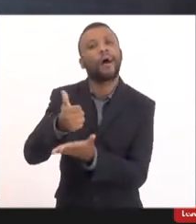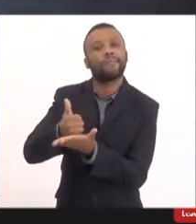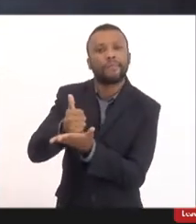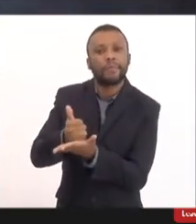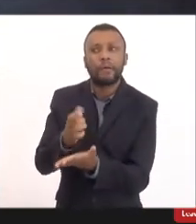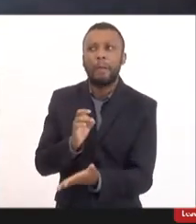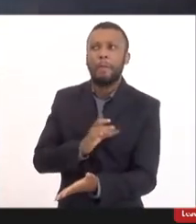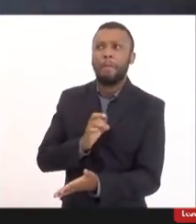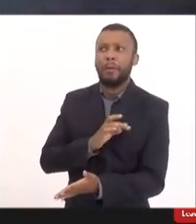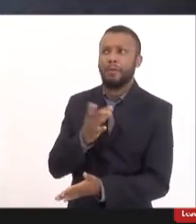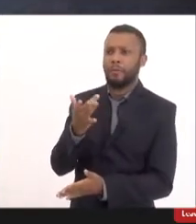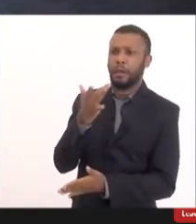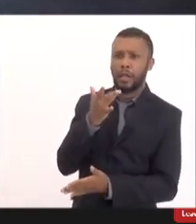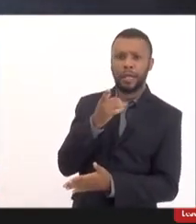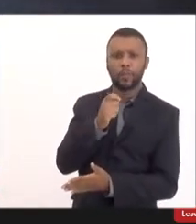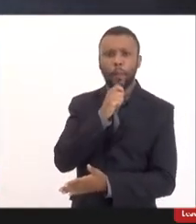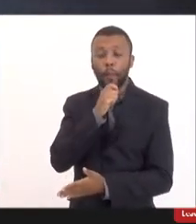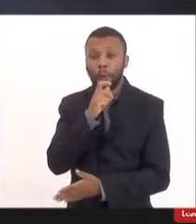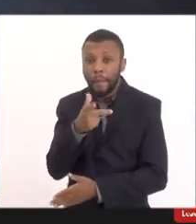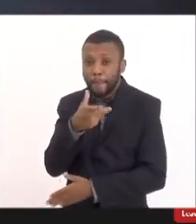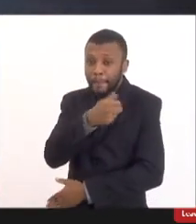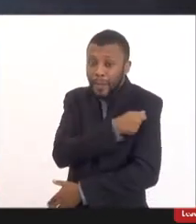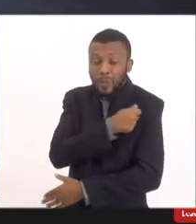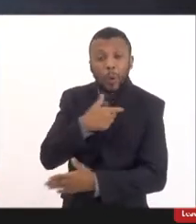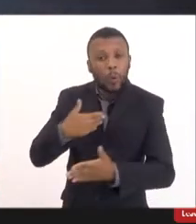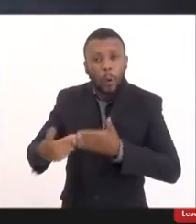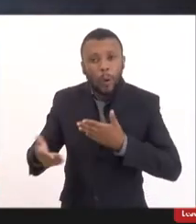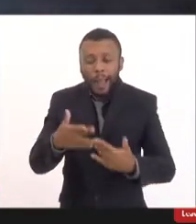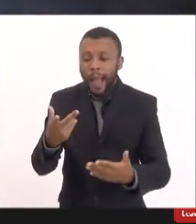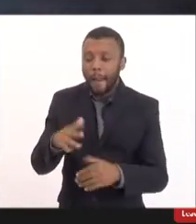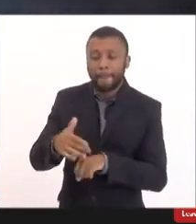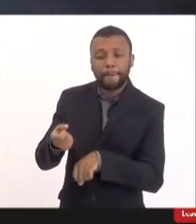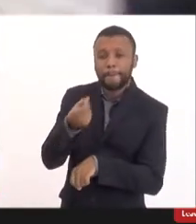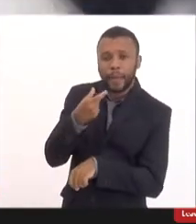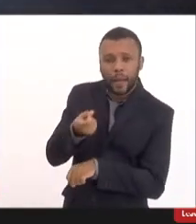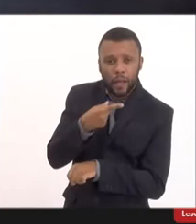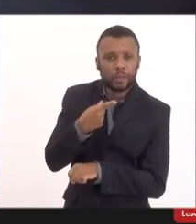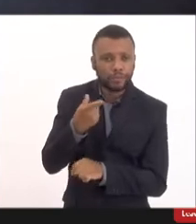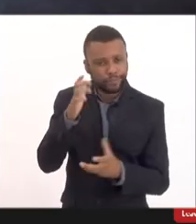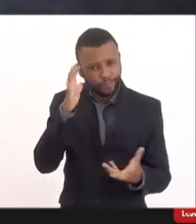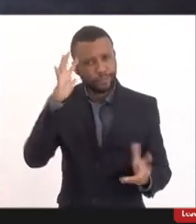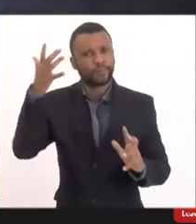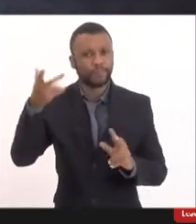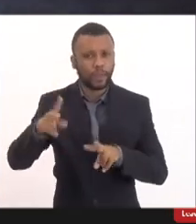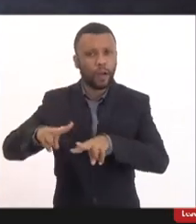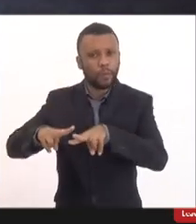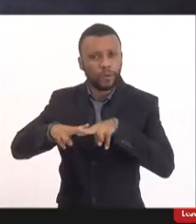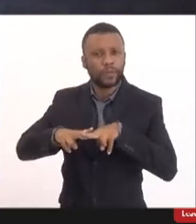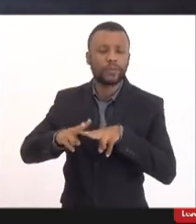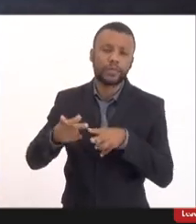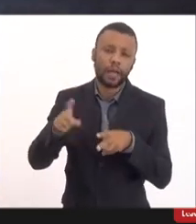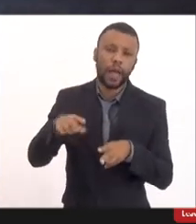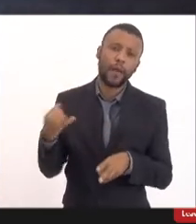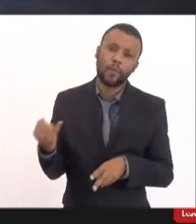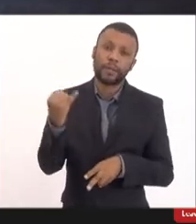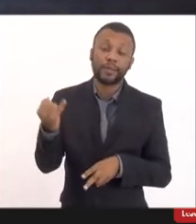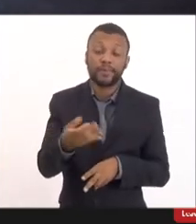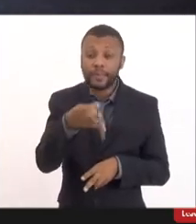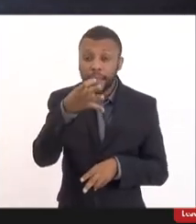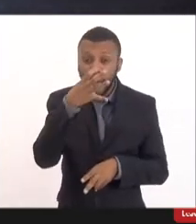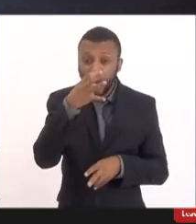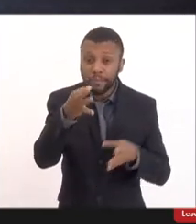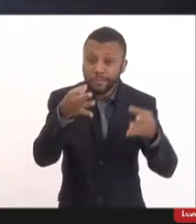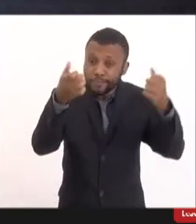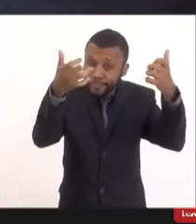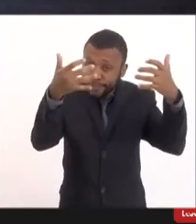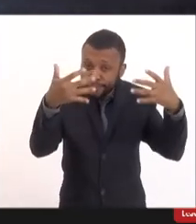medo a gente não toma qualquer medicamento a realidade é essa por isso que eu acho muito importante ouvir os especialistas na área bom